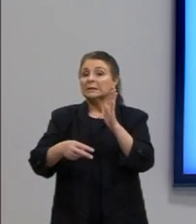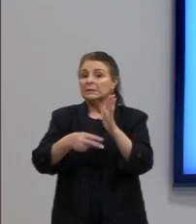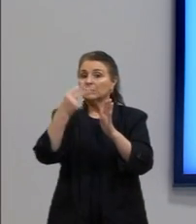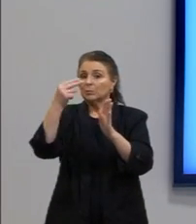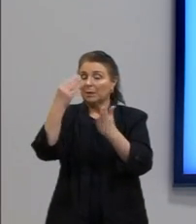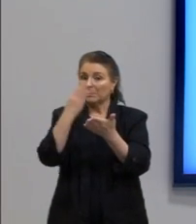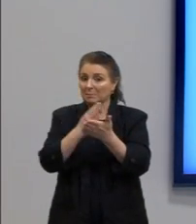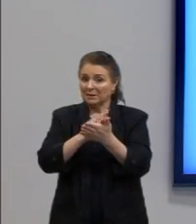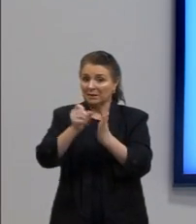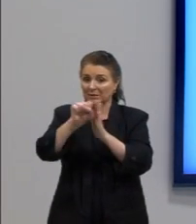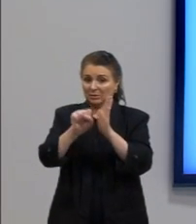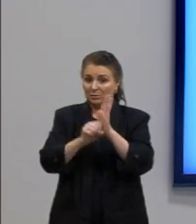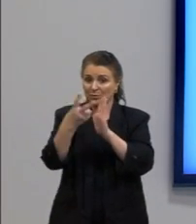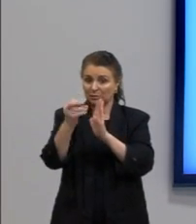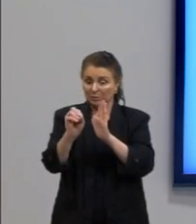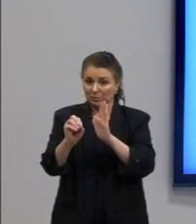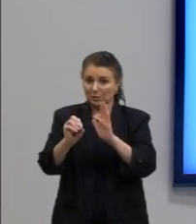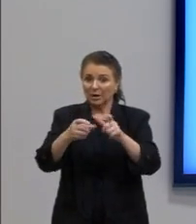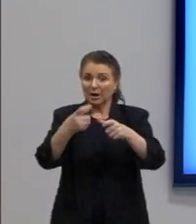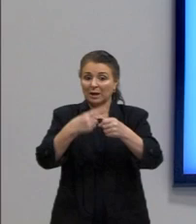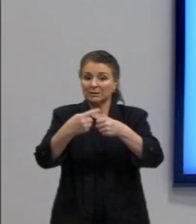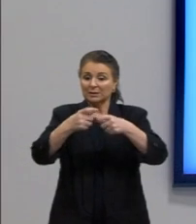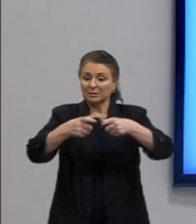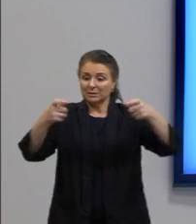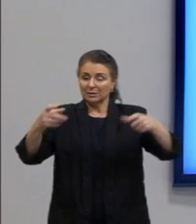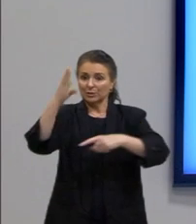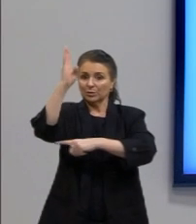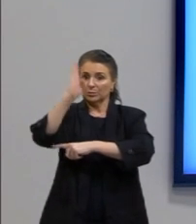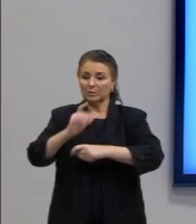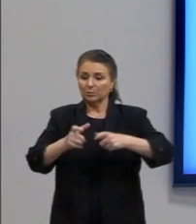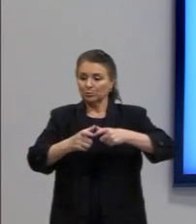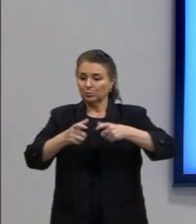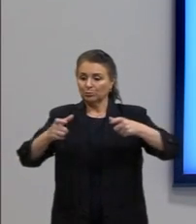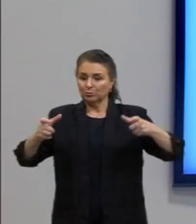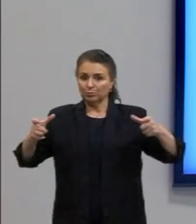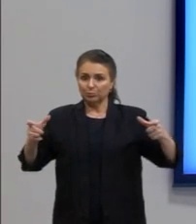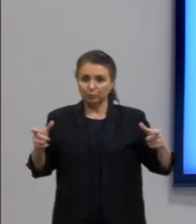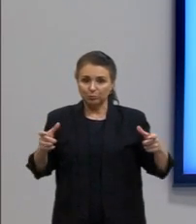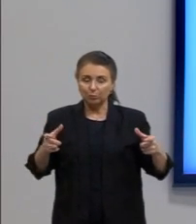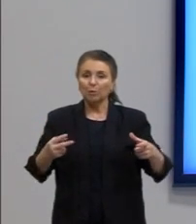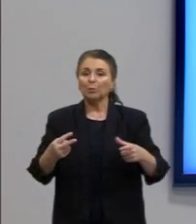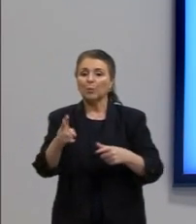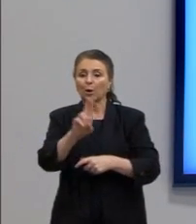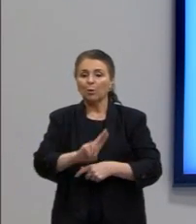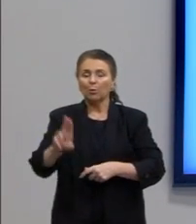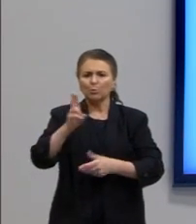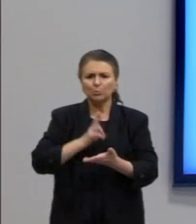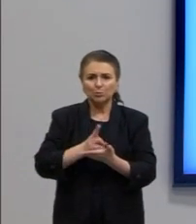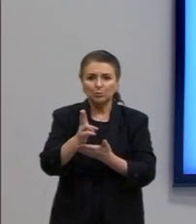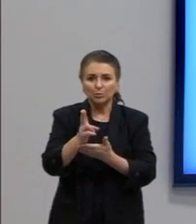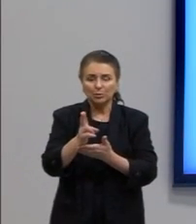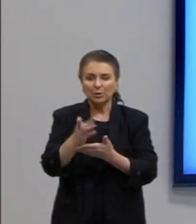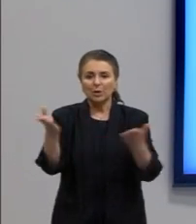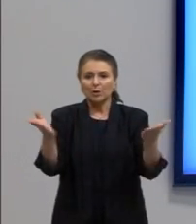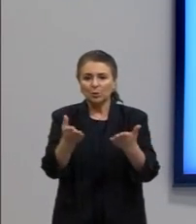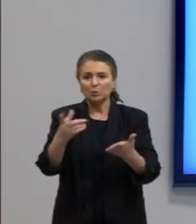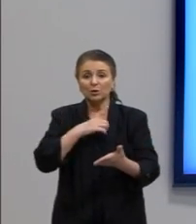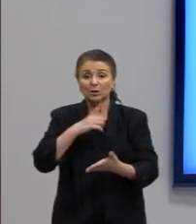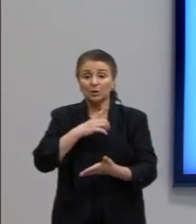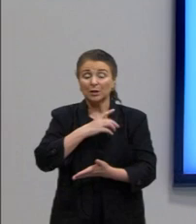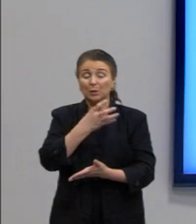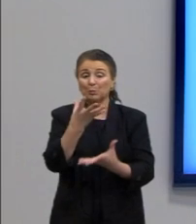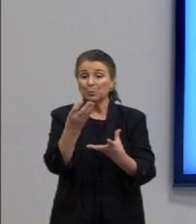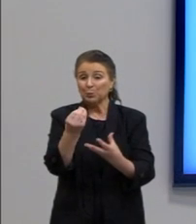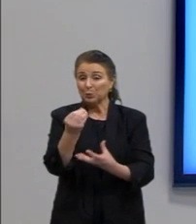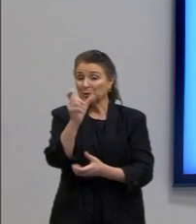XX, as metrópoles brasileiras estenderam-se para áreas de ocupação contínua, configurando densas regiões urbanizadas. O